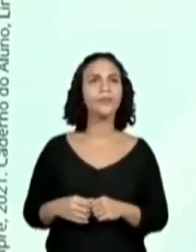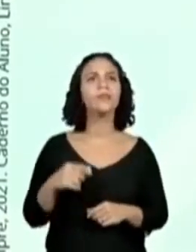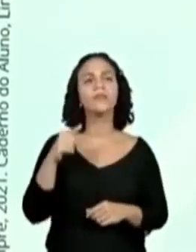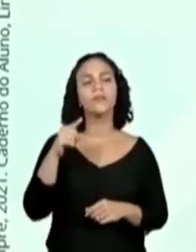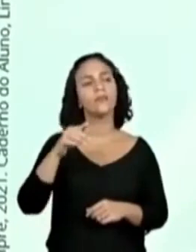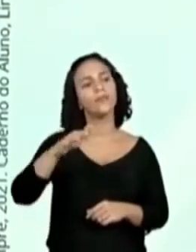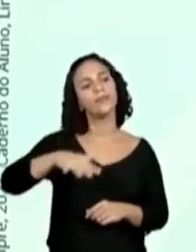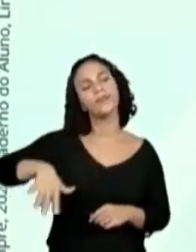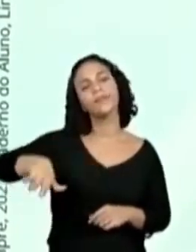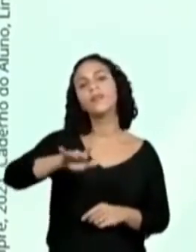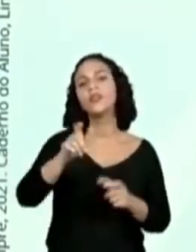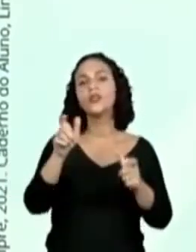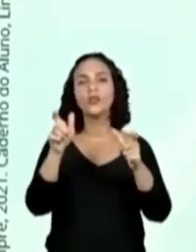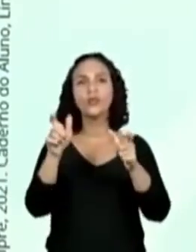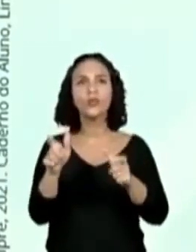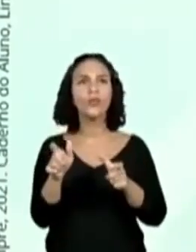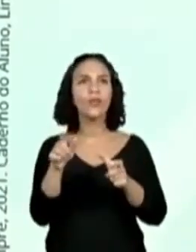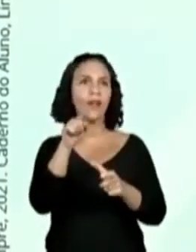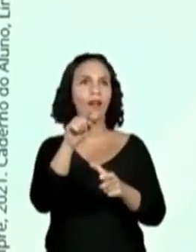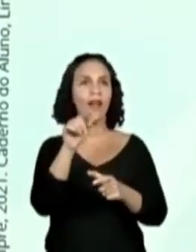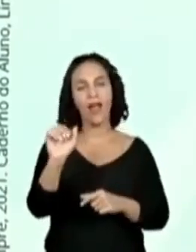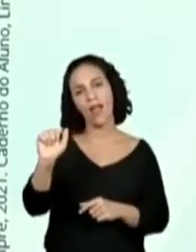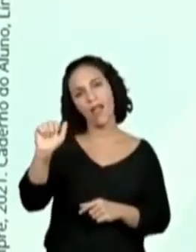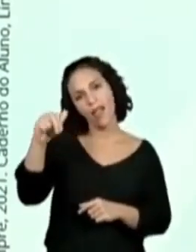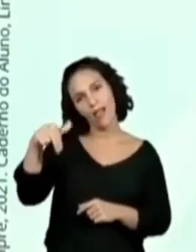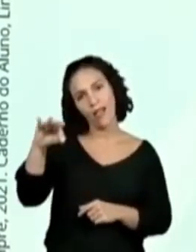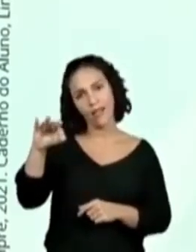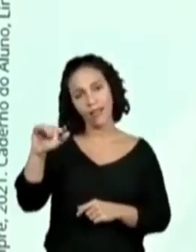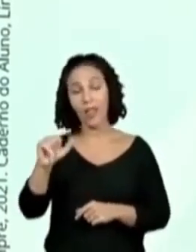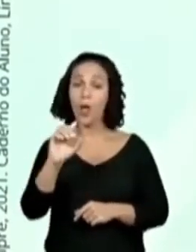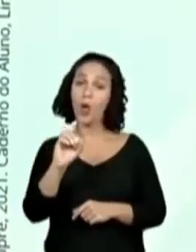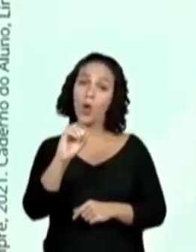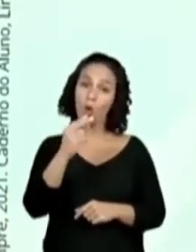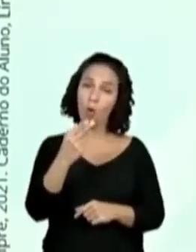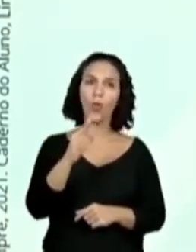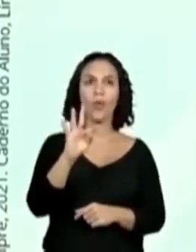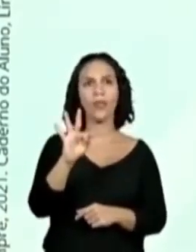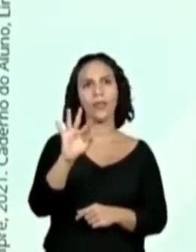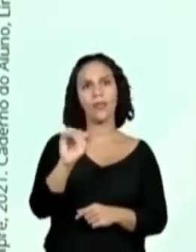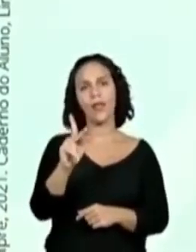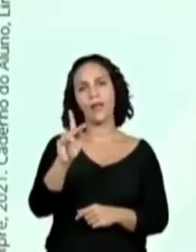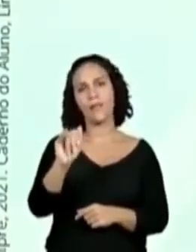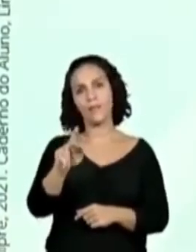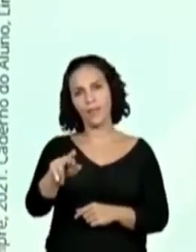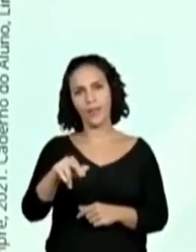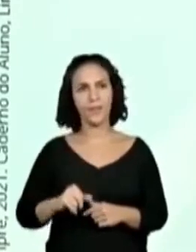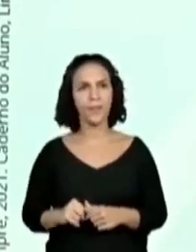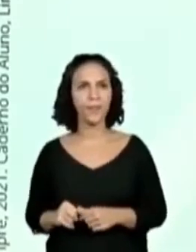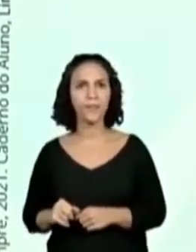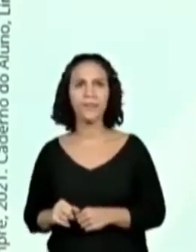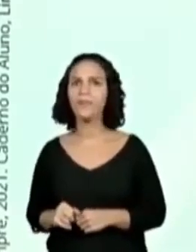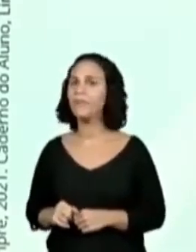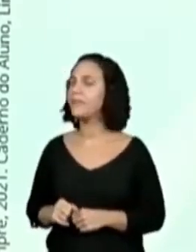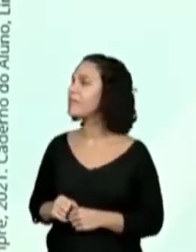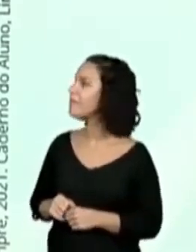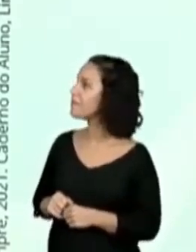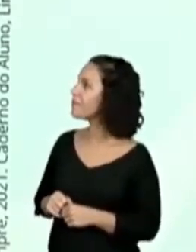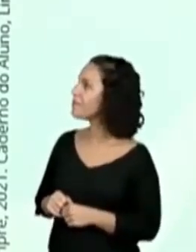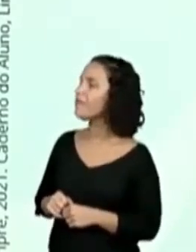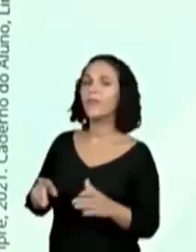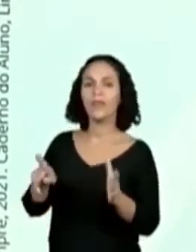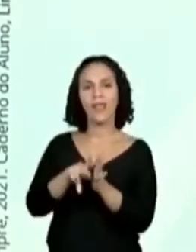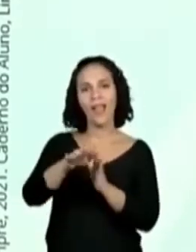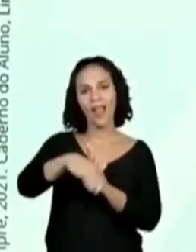em algumas regiões conhecidas como tapir, tem o nome em inglês tapir, o nome científico tapiros